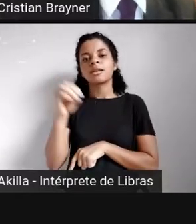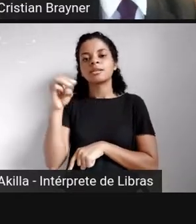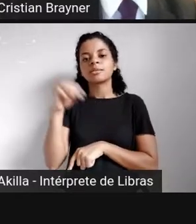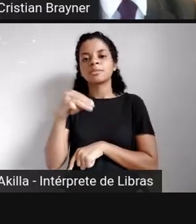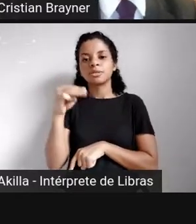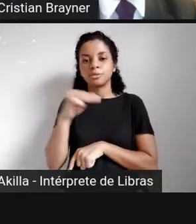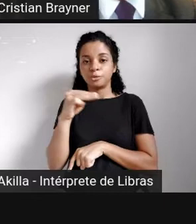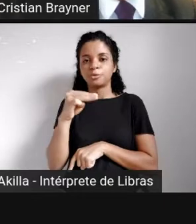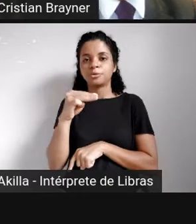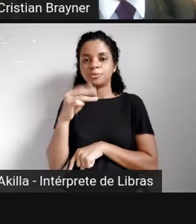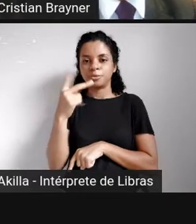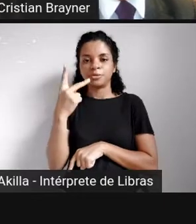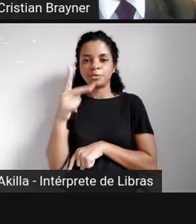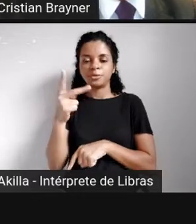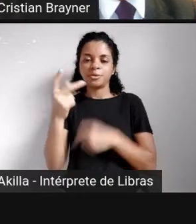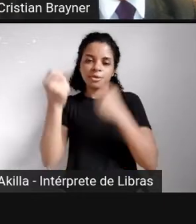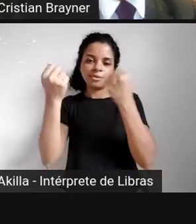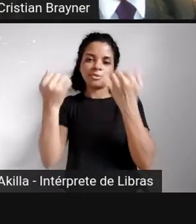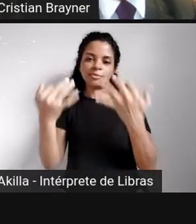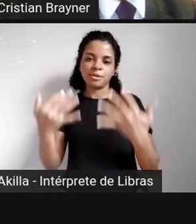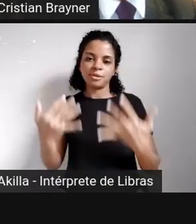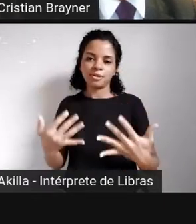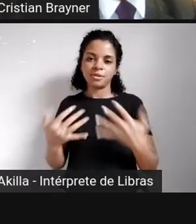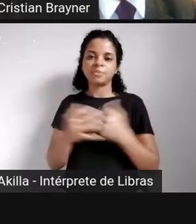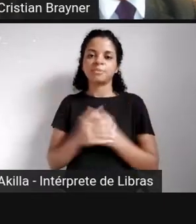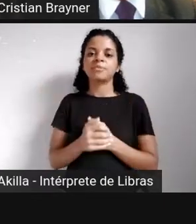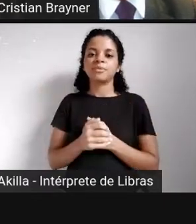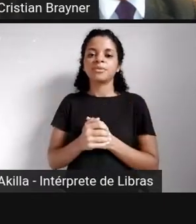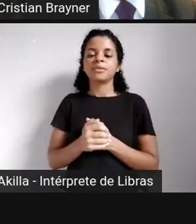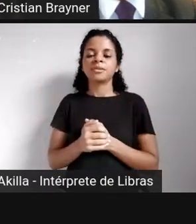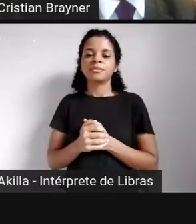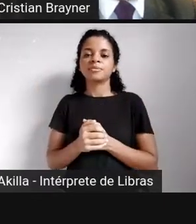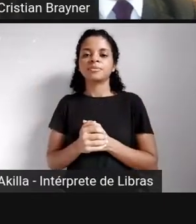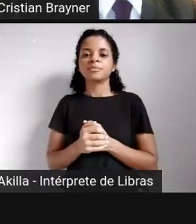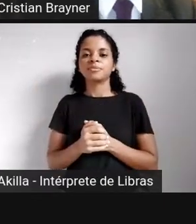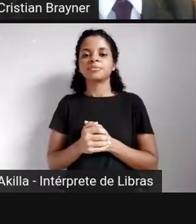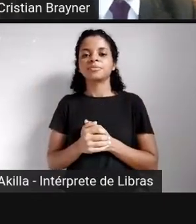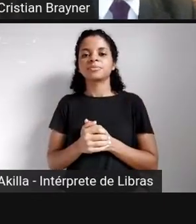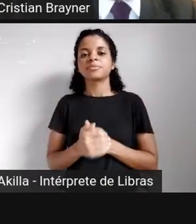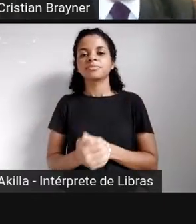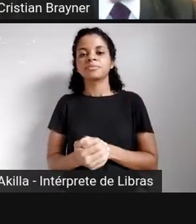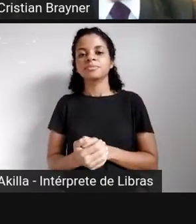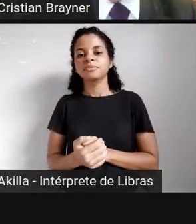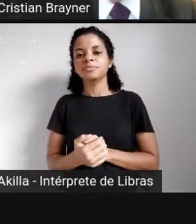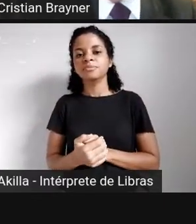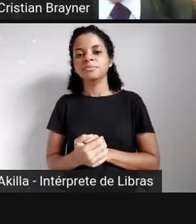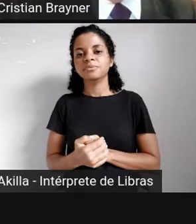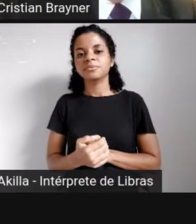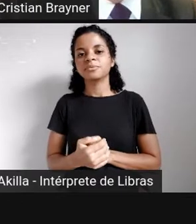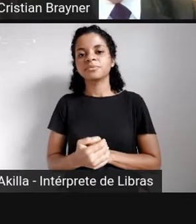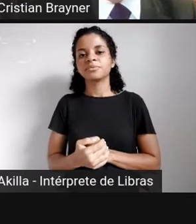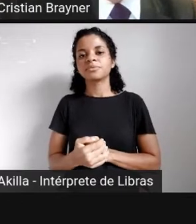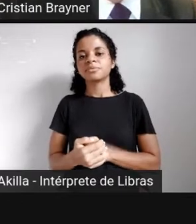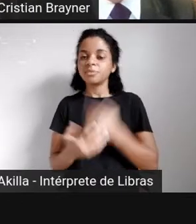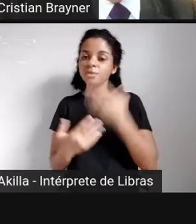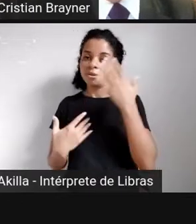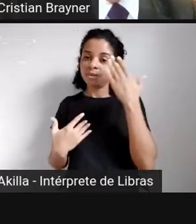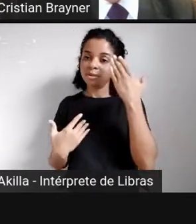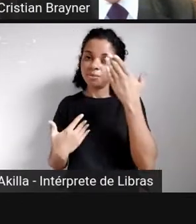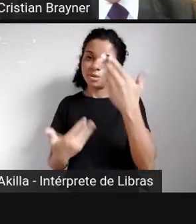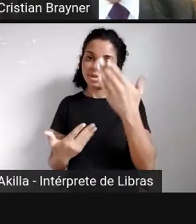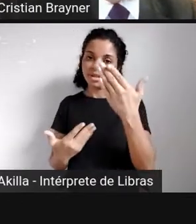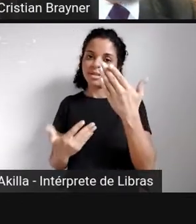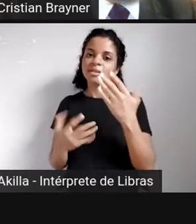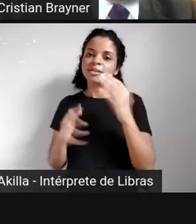E no início é importante que você também se apresente, tá bom? Maravilha. apresentação, obrigado e falamos no